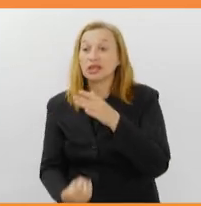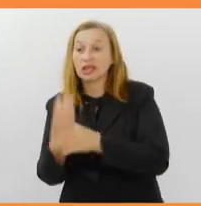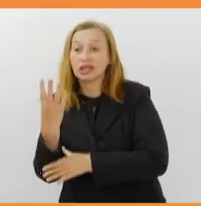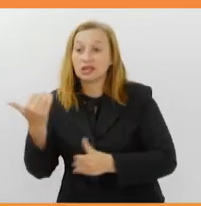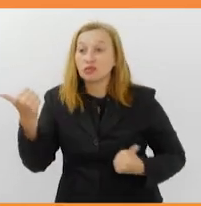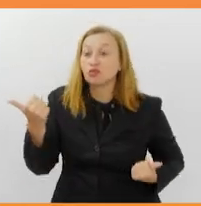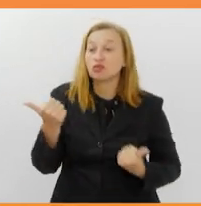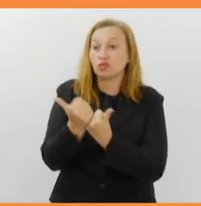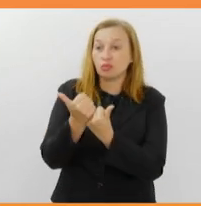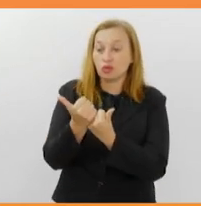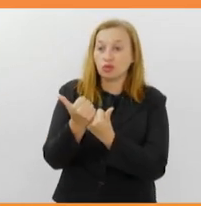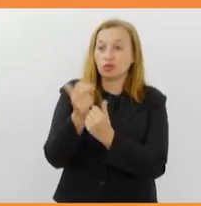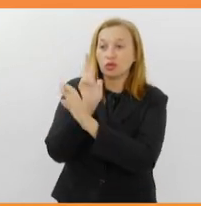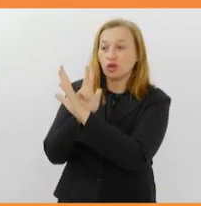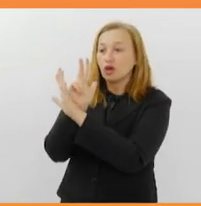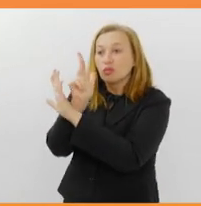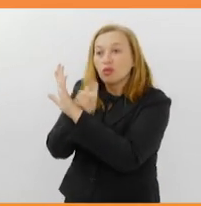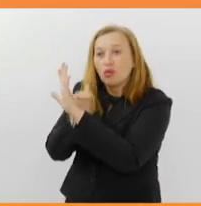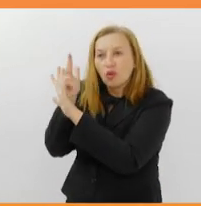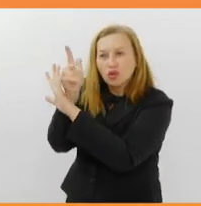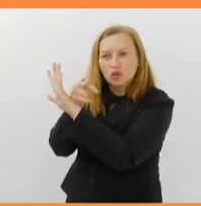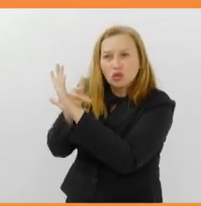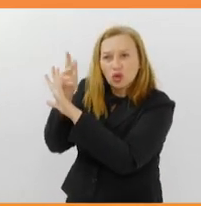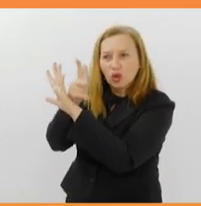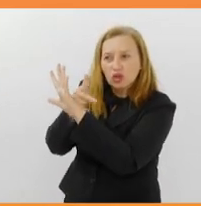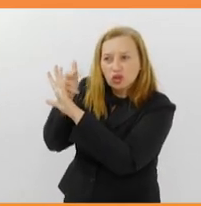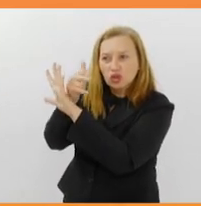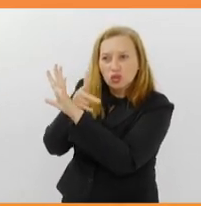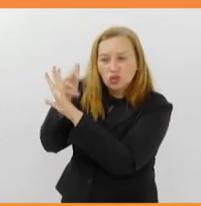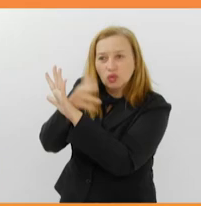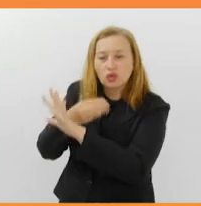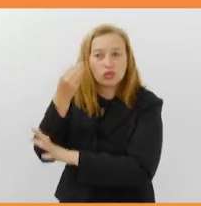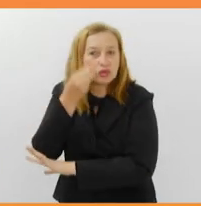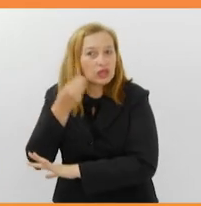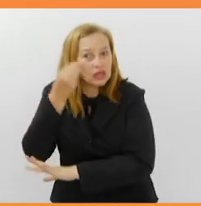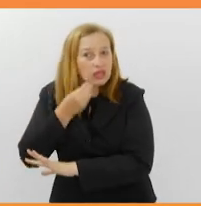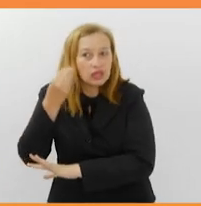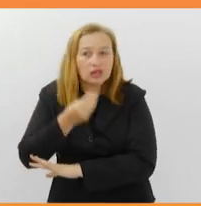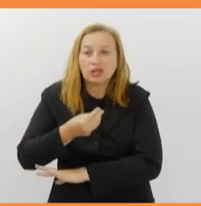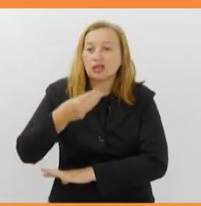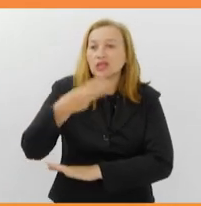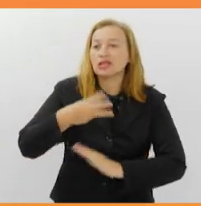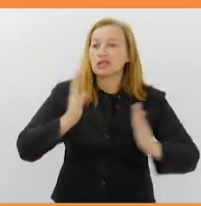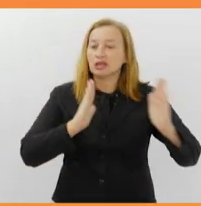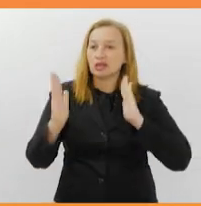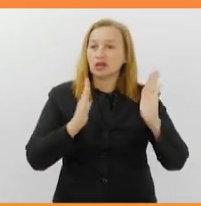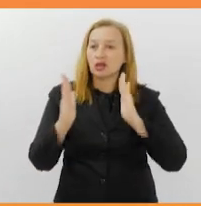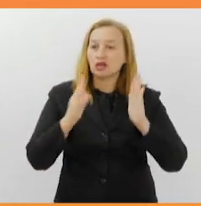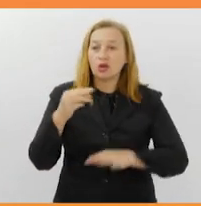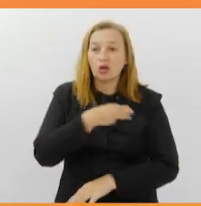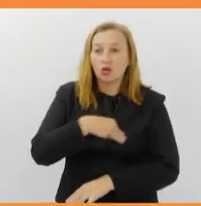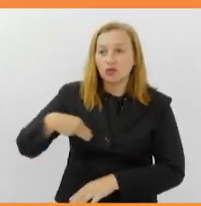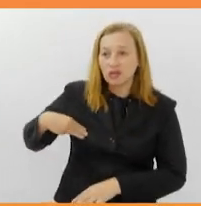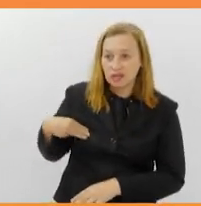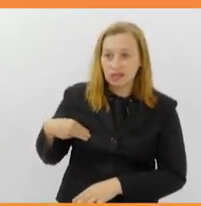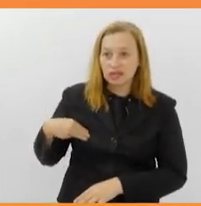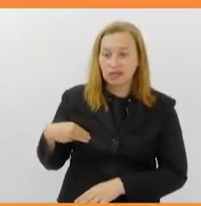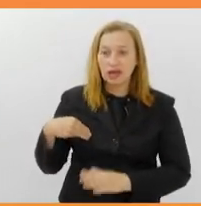suportes, protótipos e experimentos, é o que oferece a terceira edição do Oficina Maker.